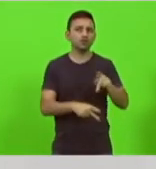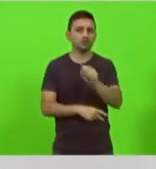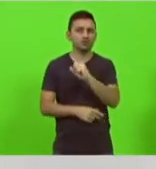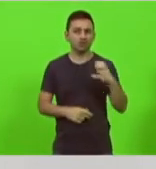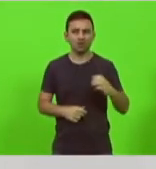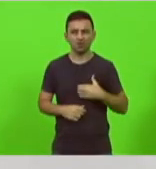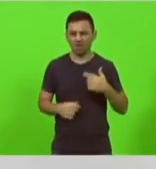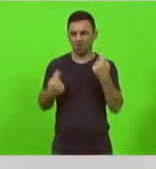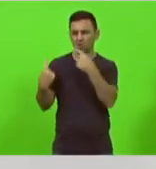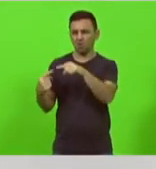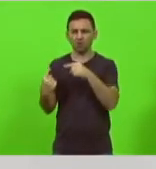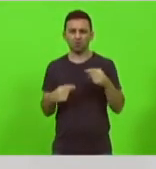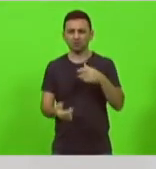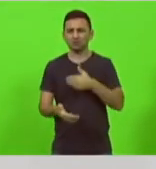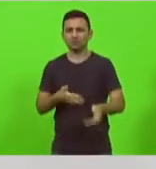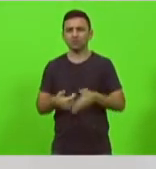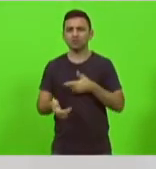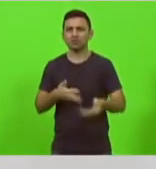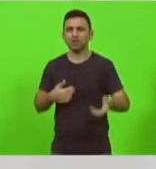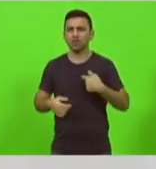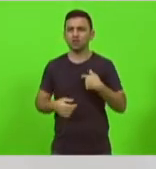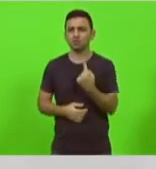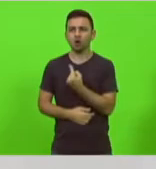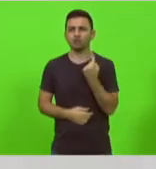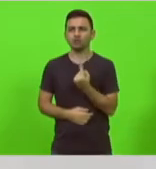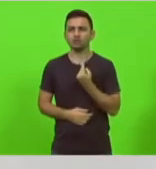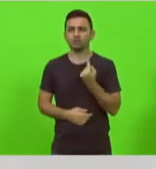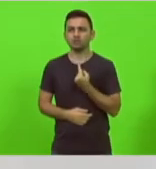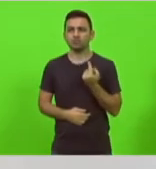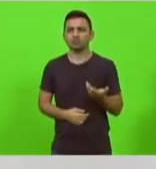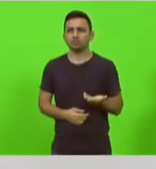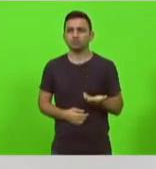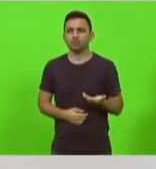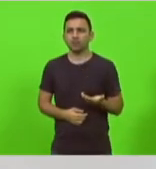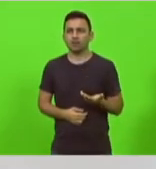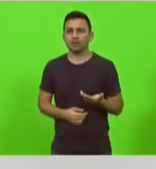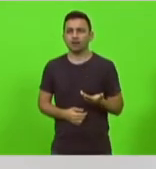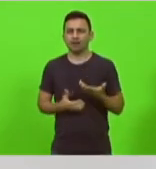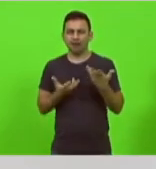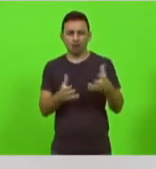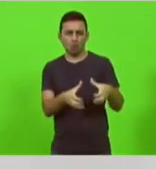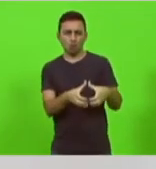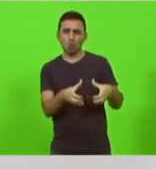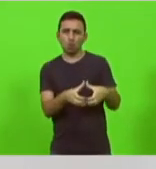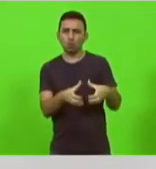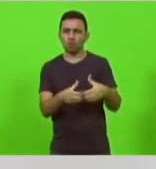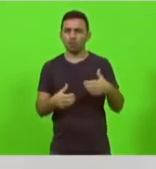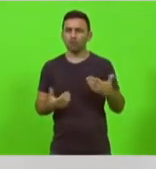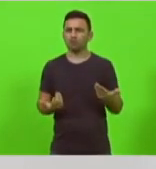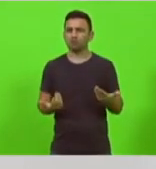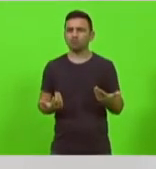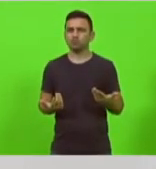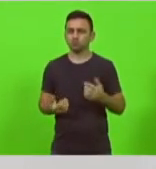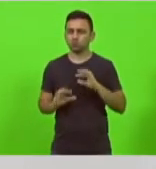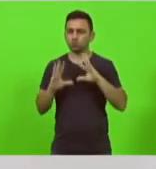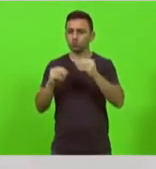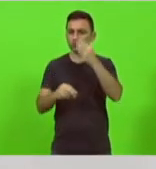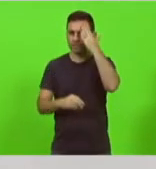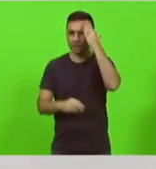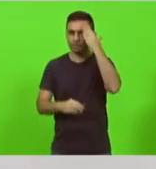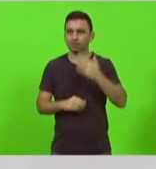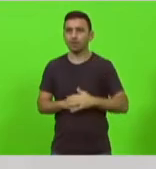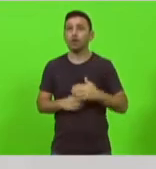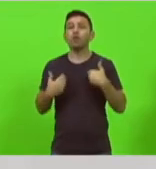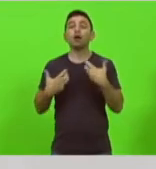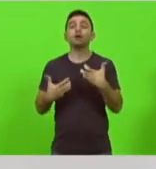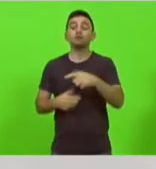oposição ou situação eu sou independente aqui eu quero saber de base de oposição eu sou independente todo mundo já viu isso aqui eu quero saber